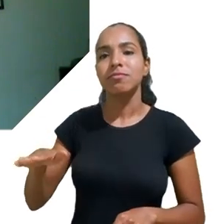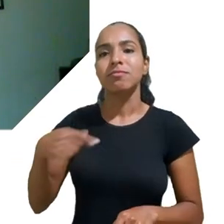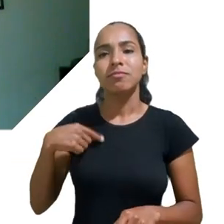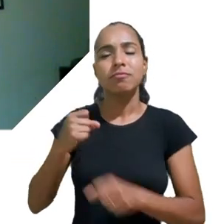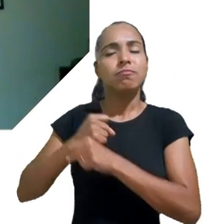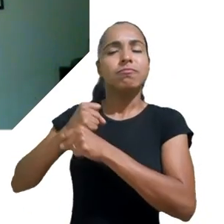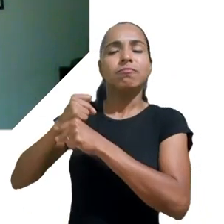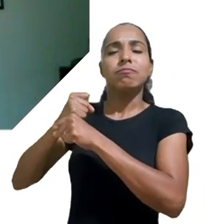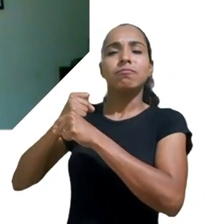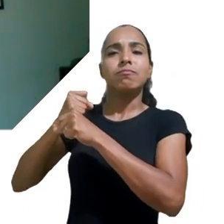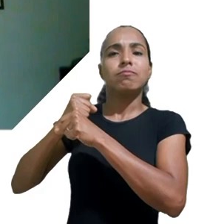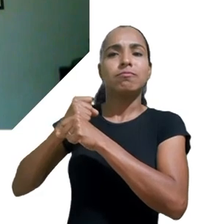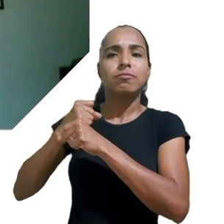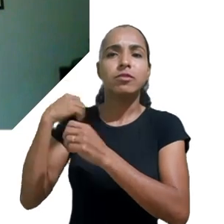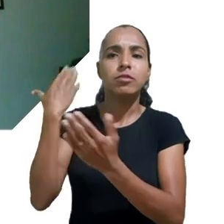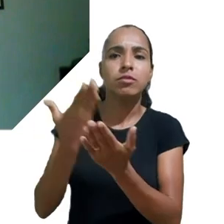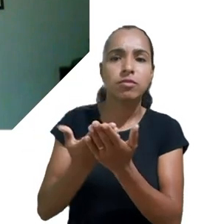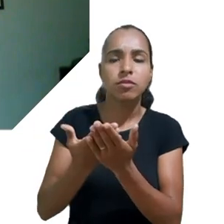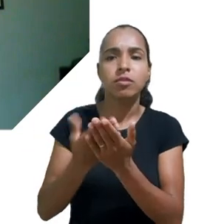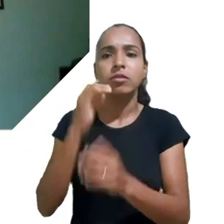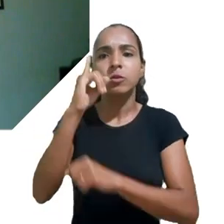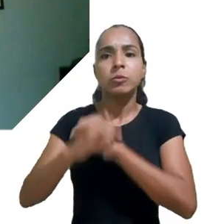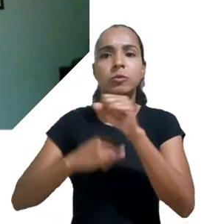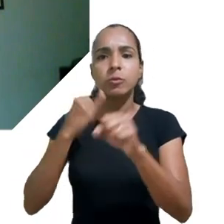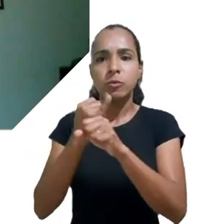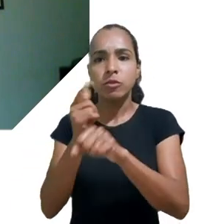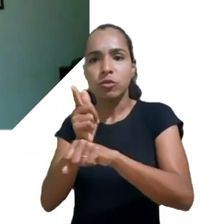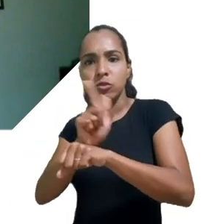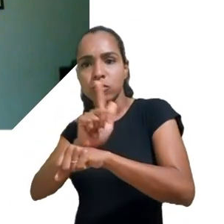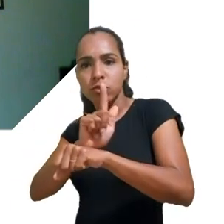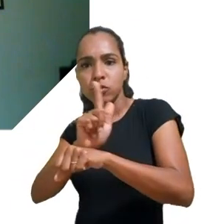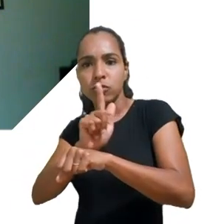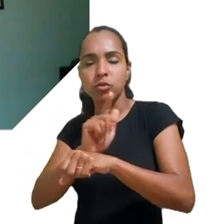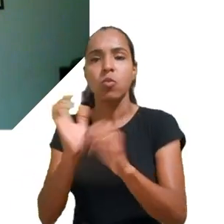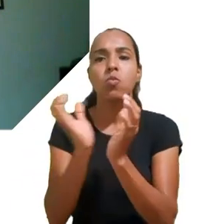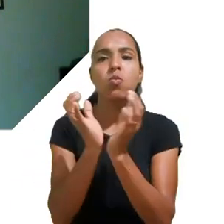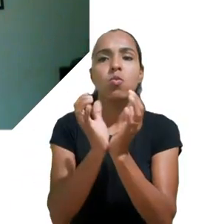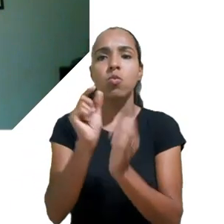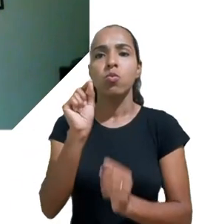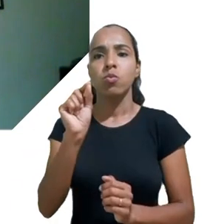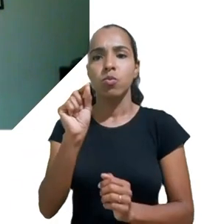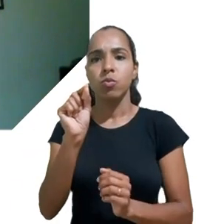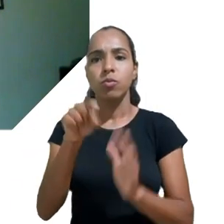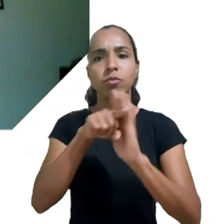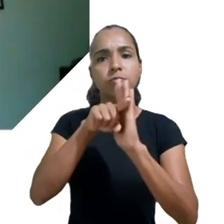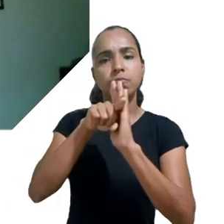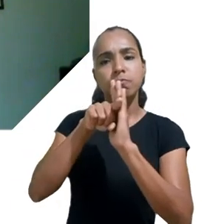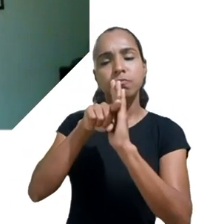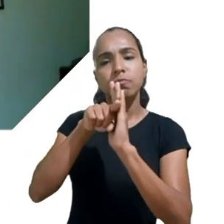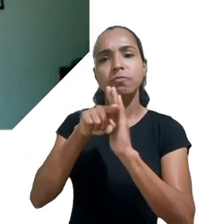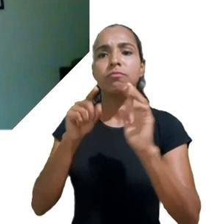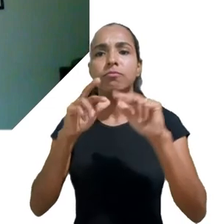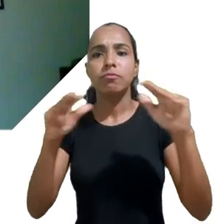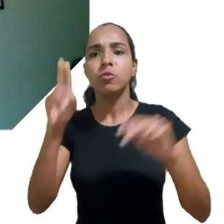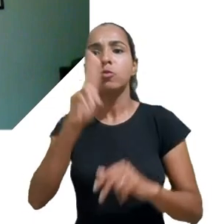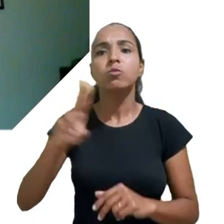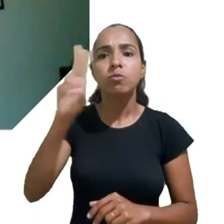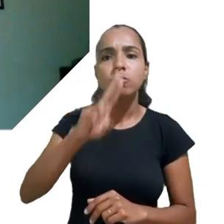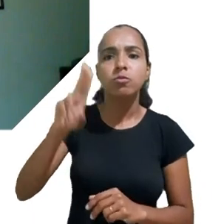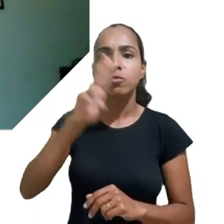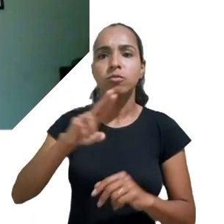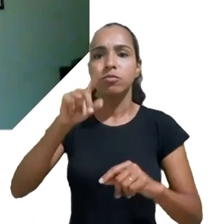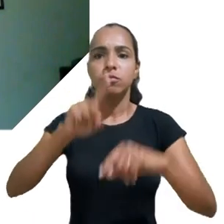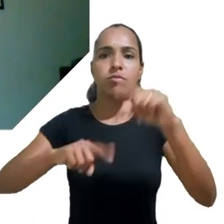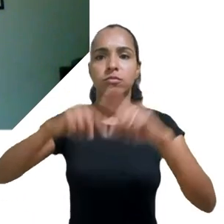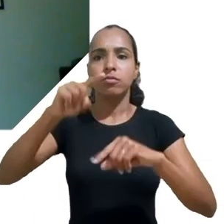Gestor da Internet no Brasil, que é um órgão que atua para pensar em diretrizes e uso das ferramentas de internet no nosso país,